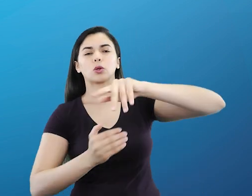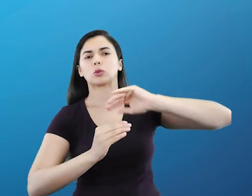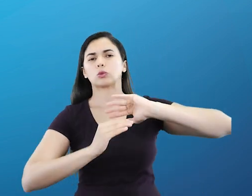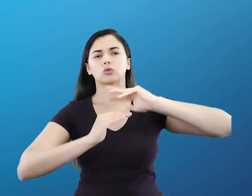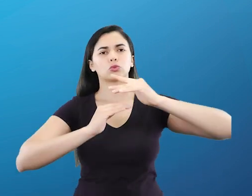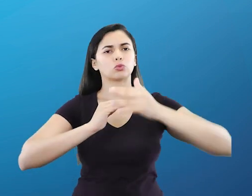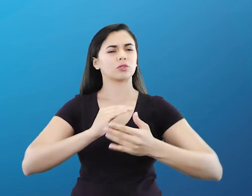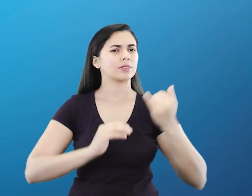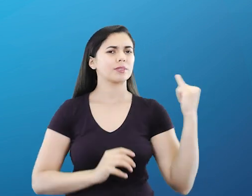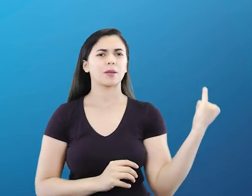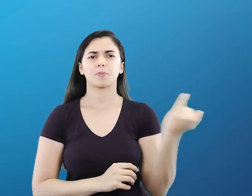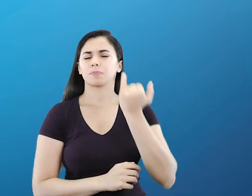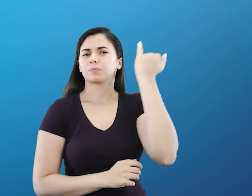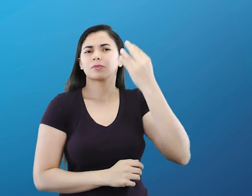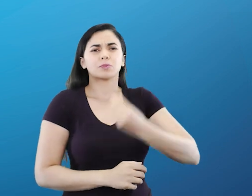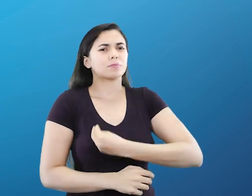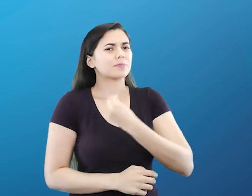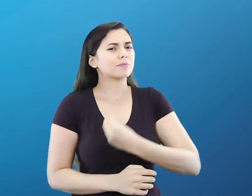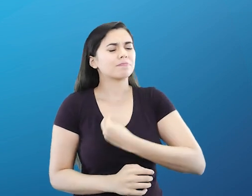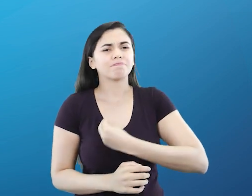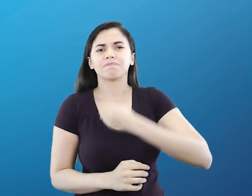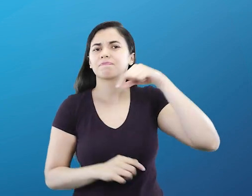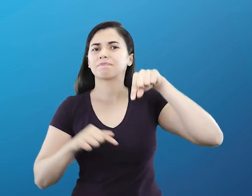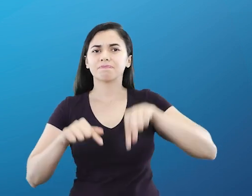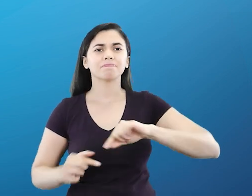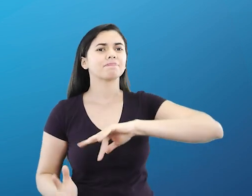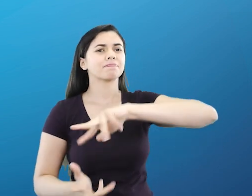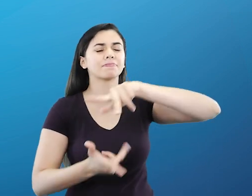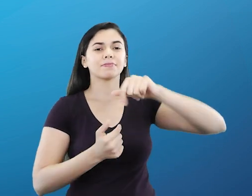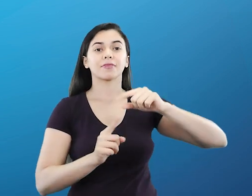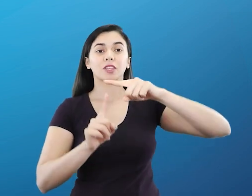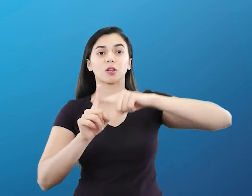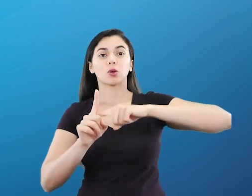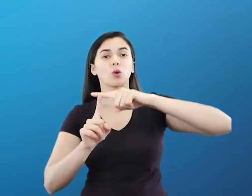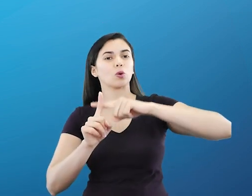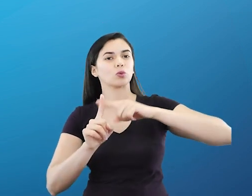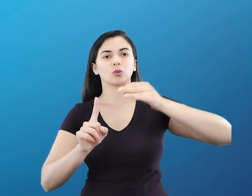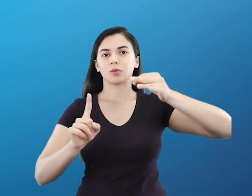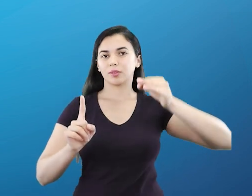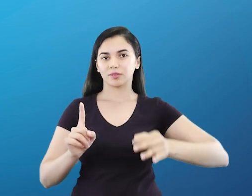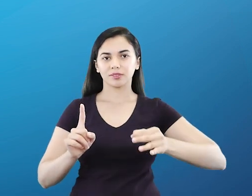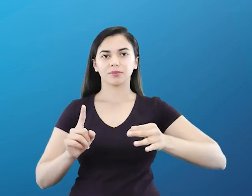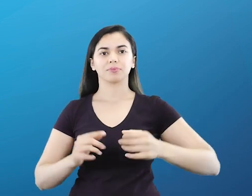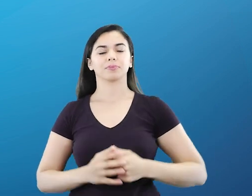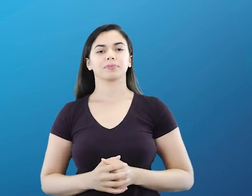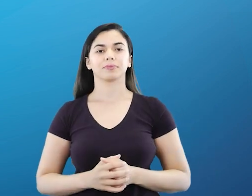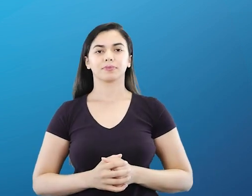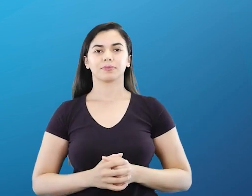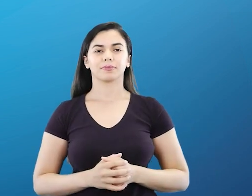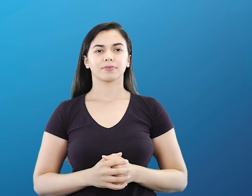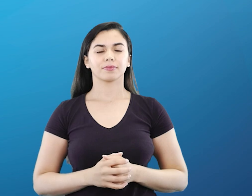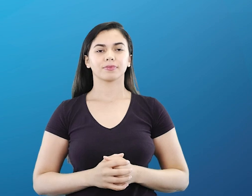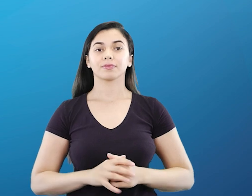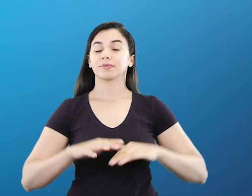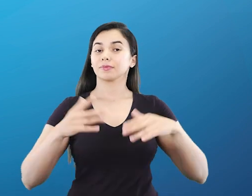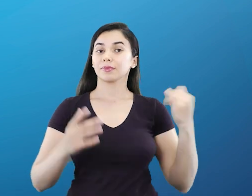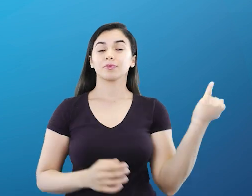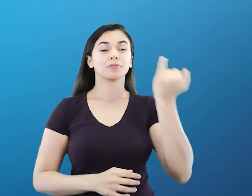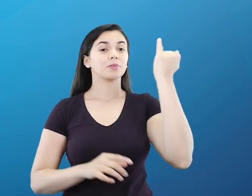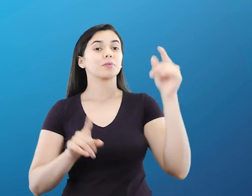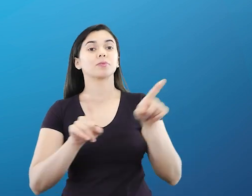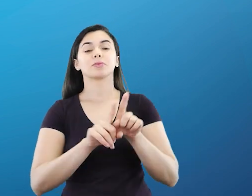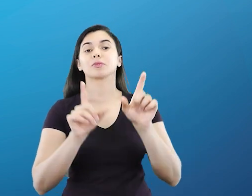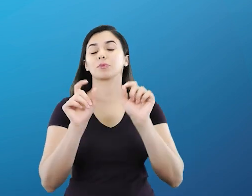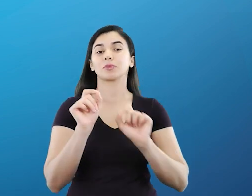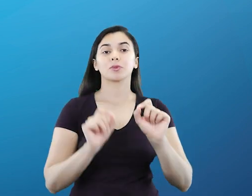também fundamental para a manutenção da vida no planeta, o permite que a temperatura média do planeta se mantenha. É fundamental